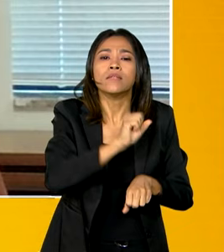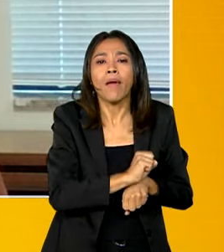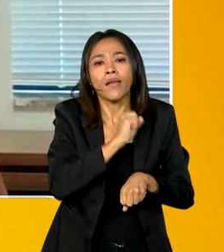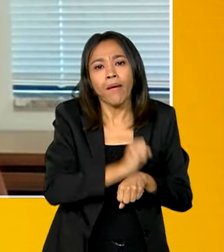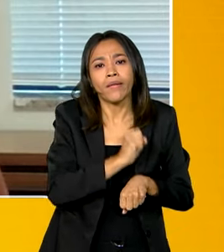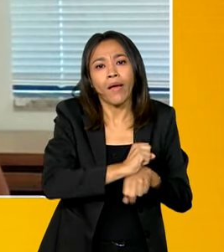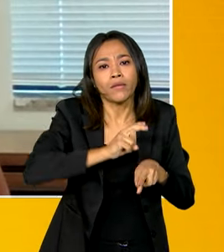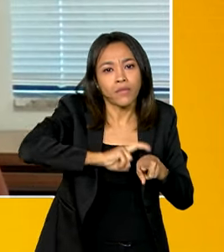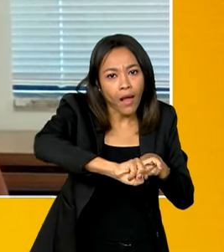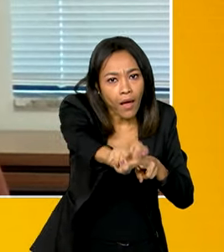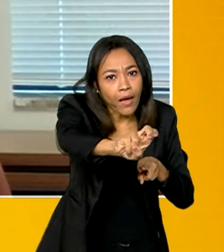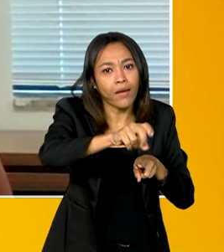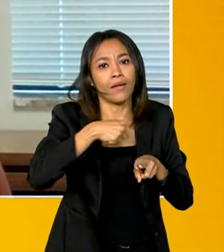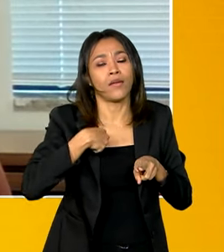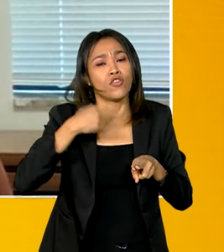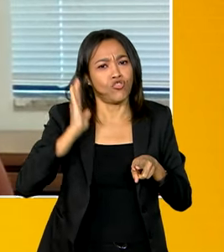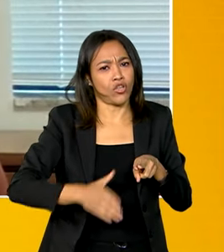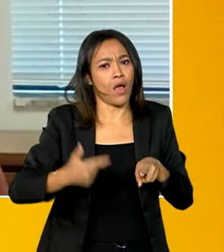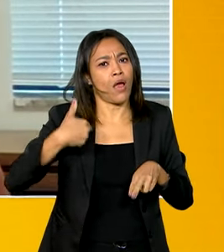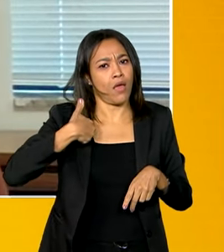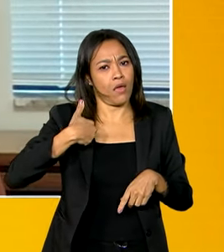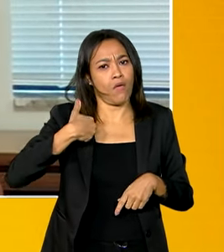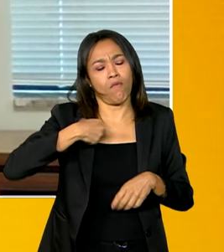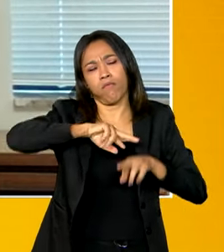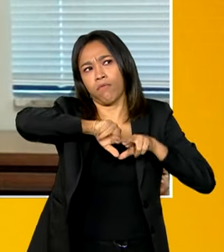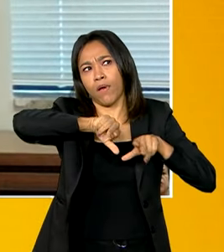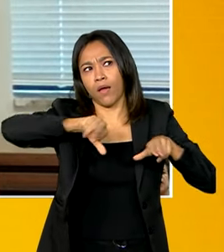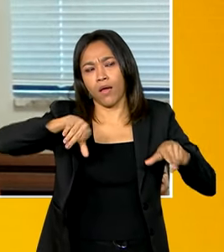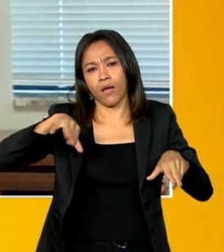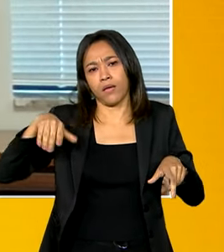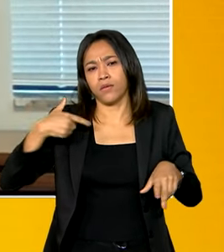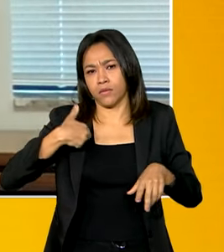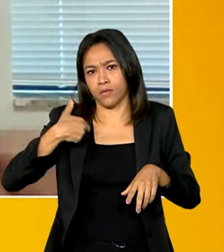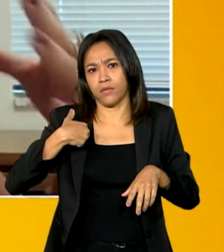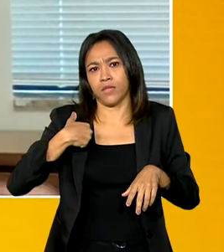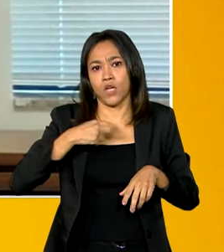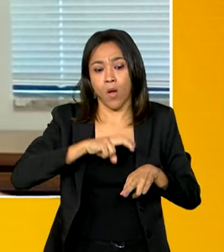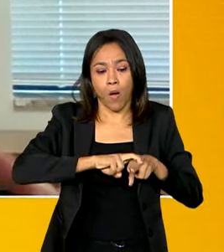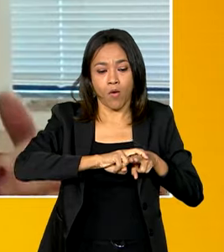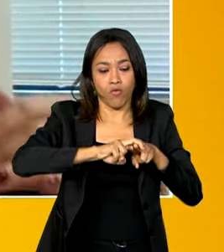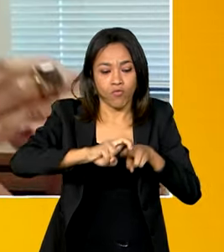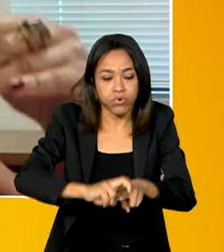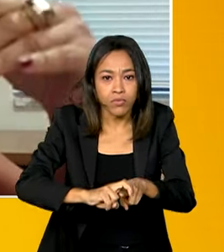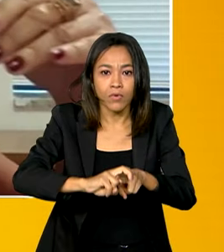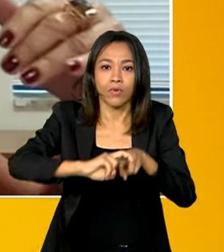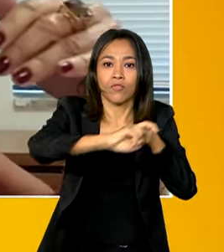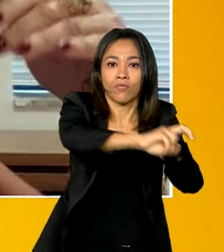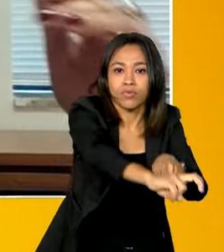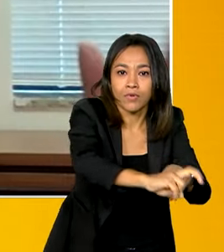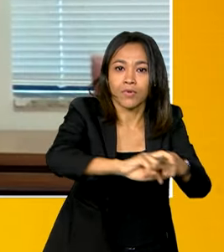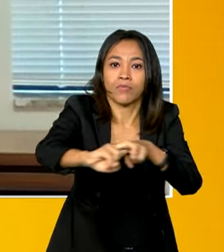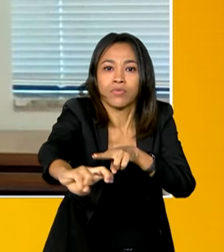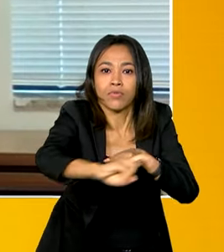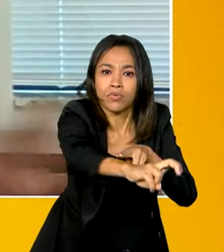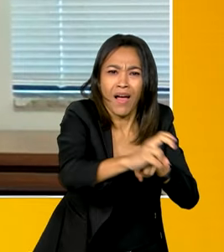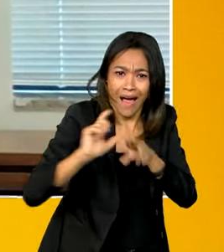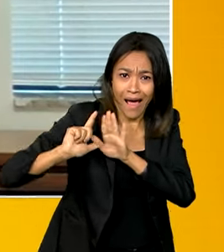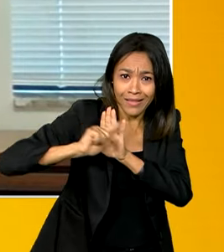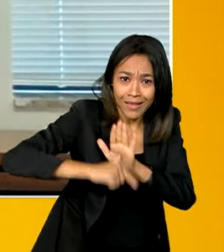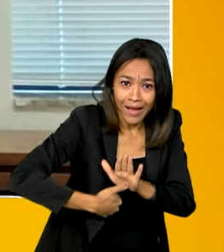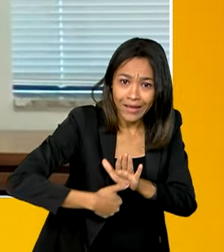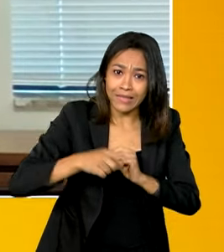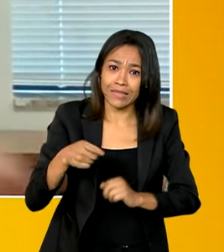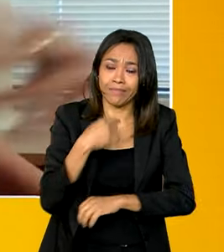Eu já tive diversas vezes em estações. E, às vezes, quando o trem atrasa, não existe aquela